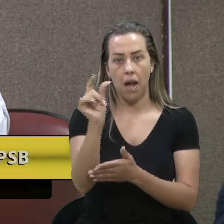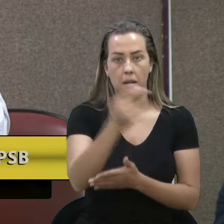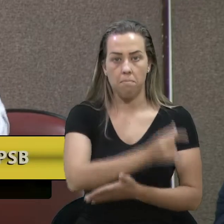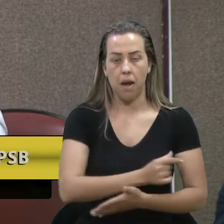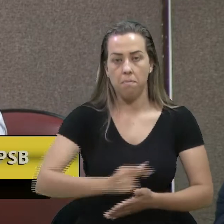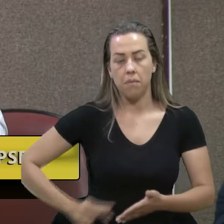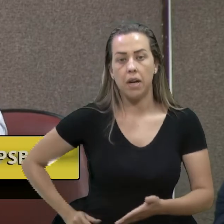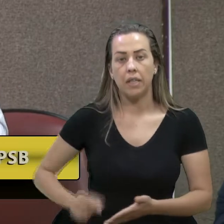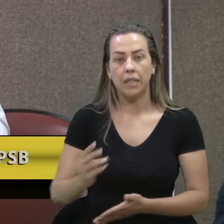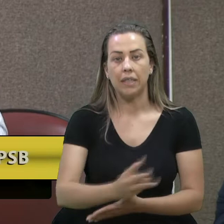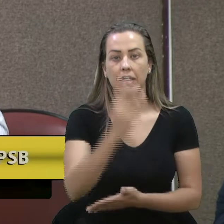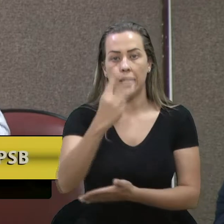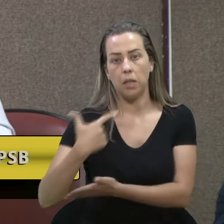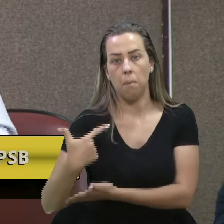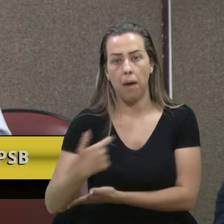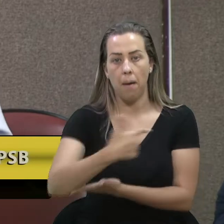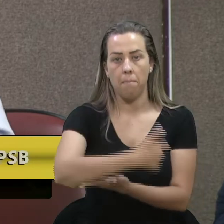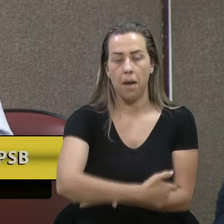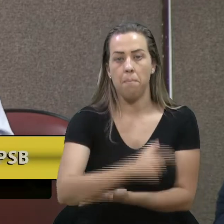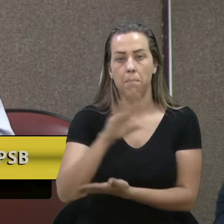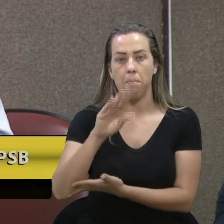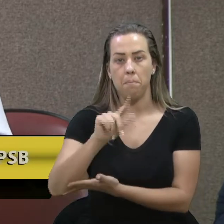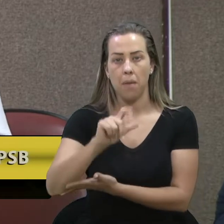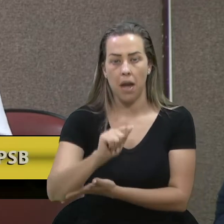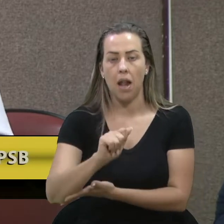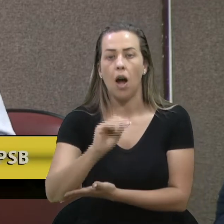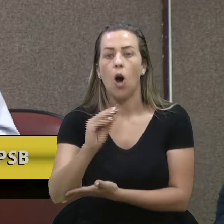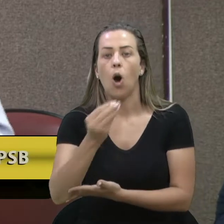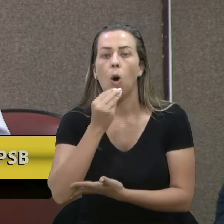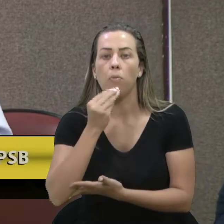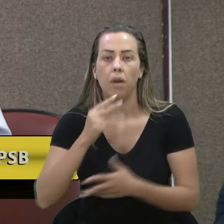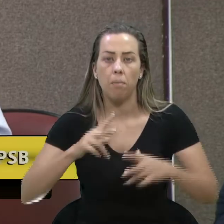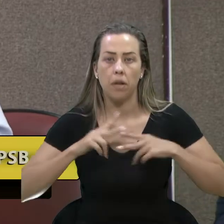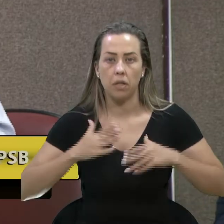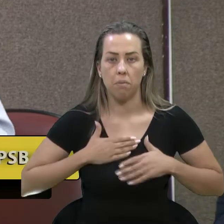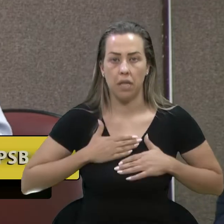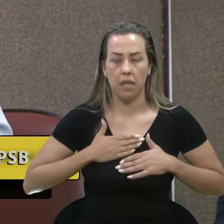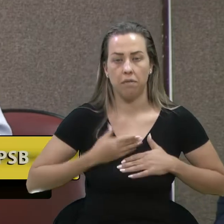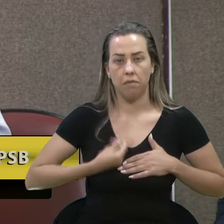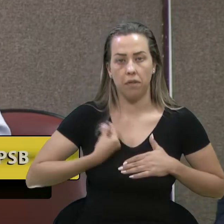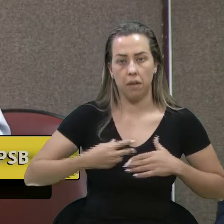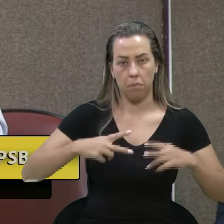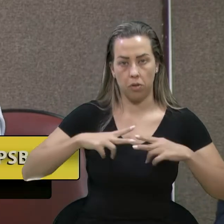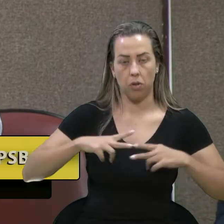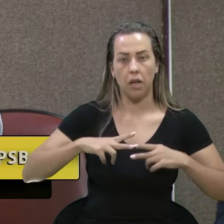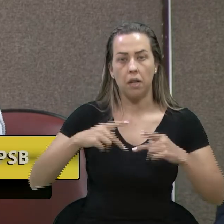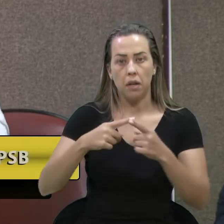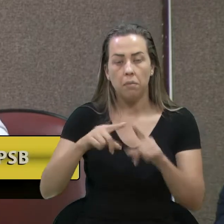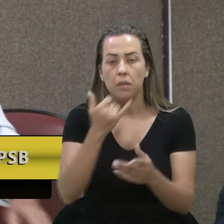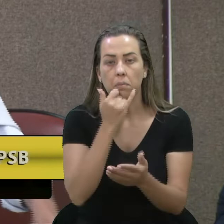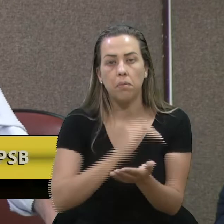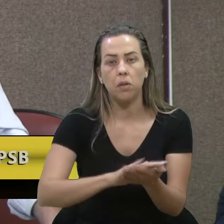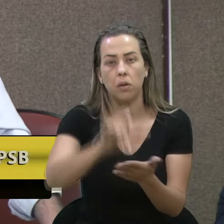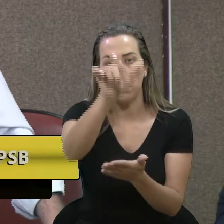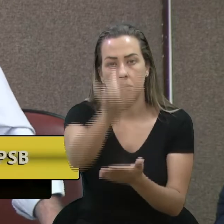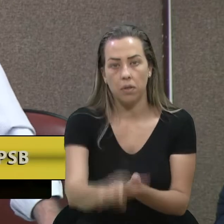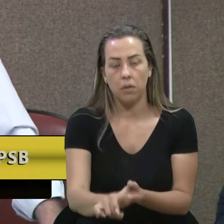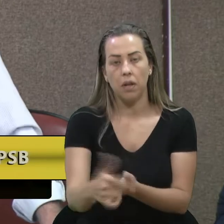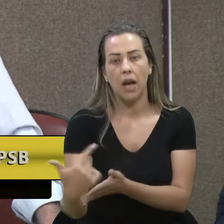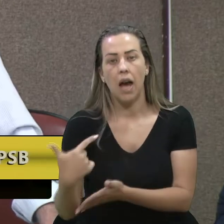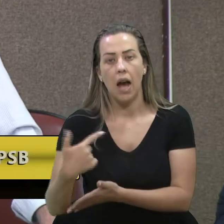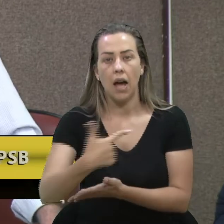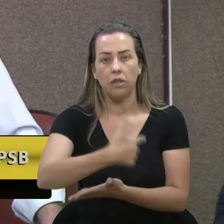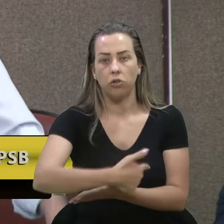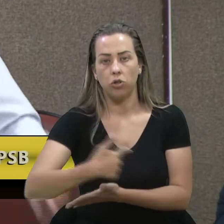Levei três tiros, repito, claro que é uma coisa particular, mais íntima. Mas perdoe essa pessoa que me atirou três